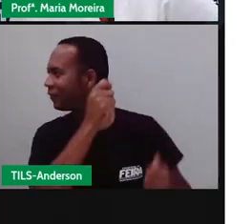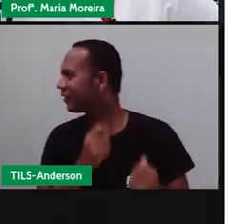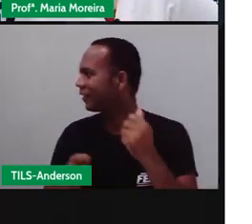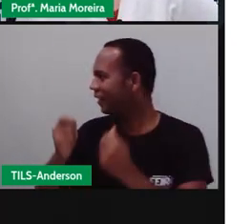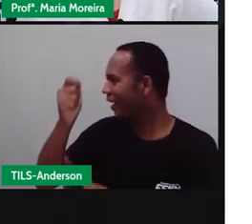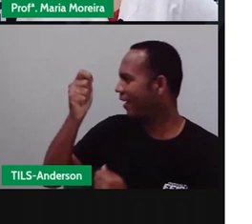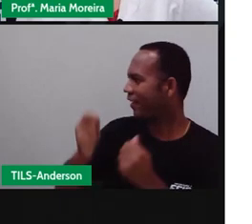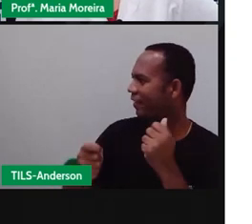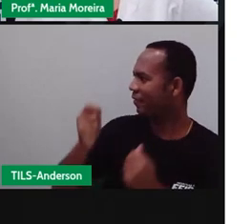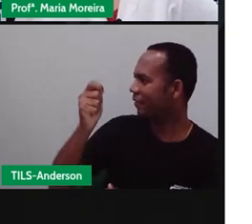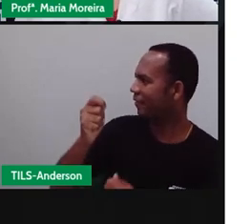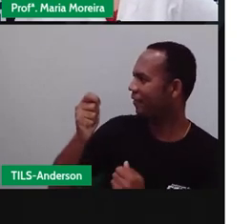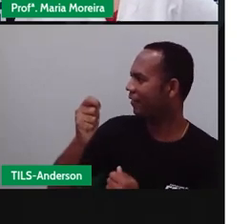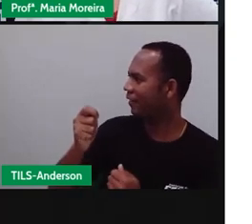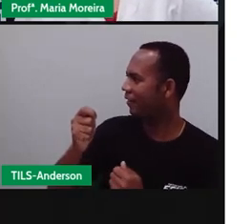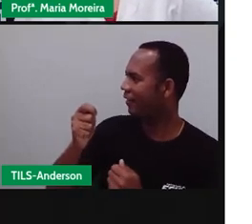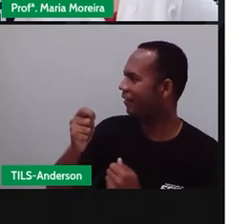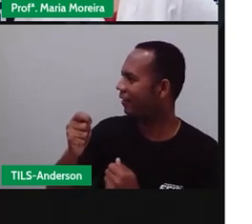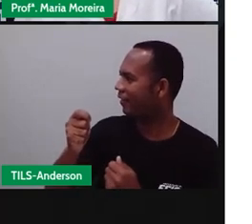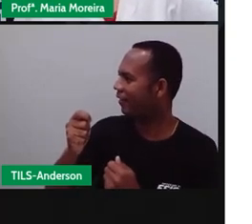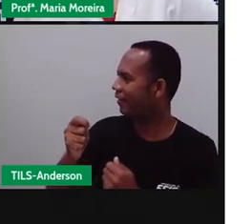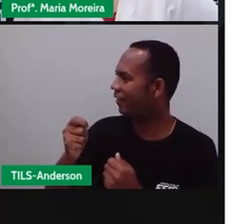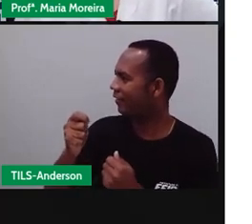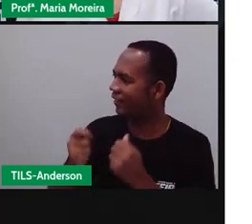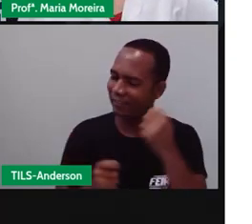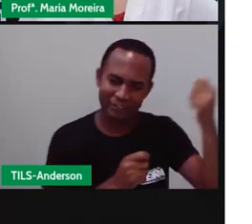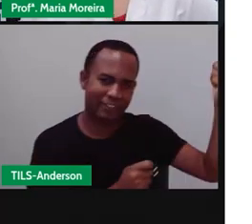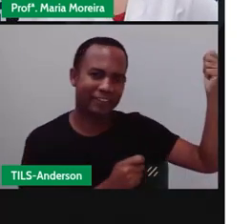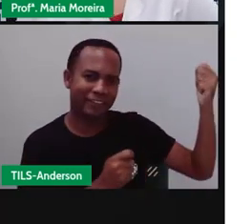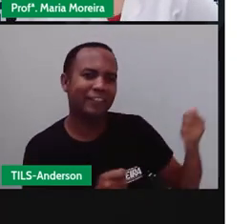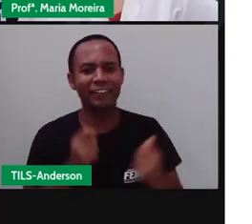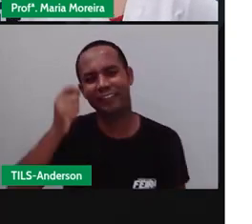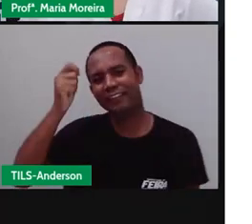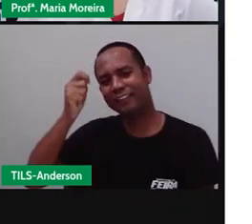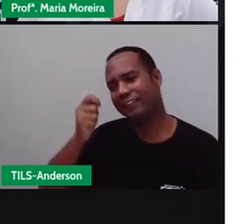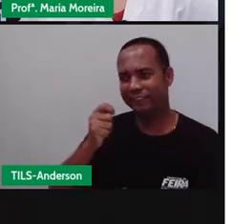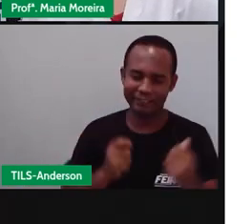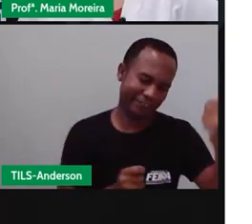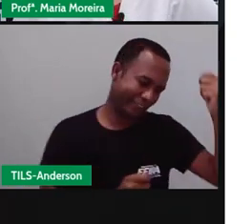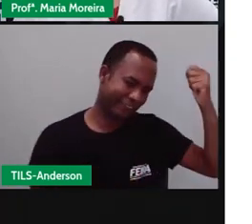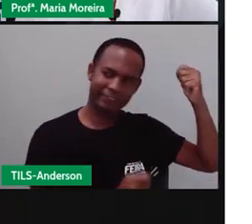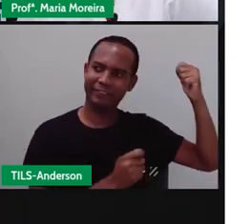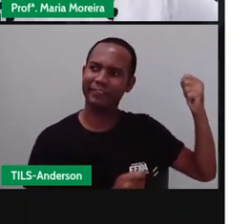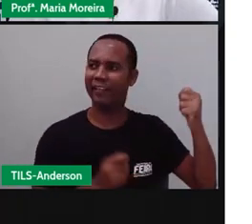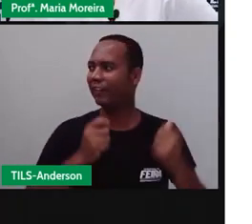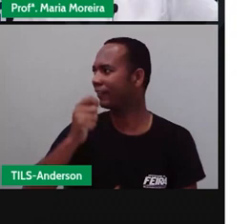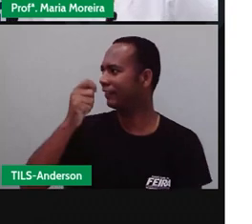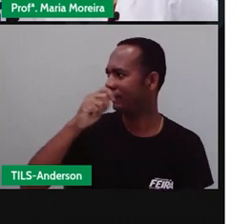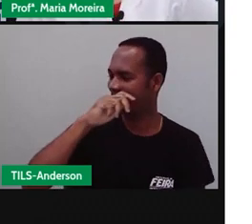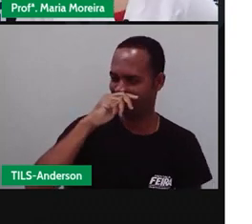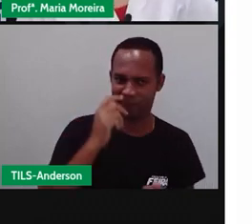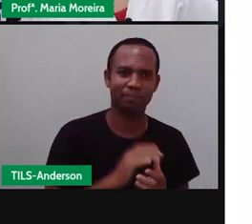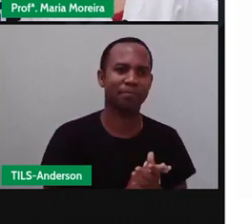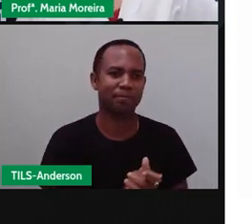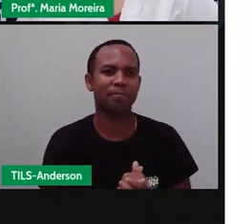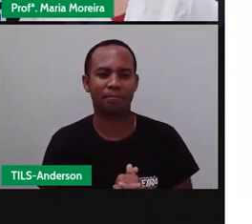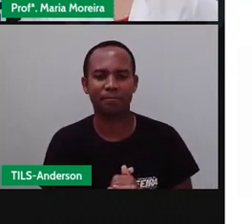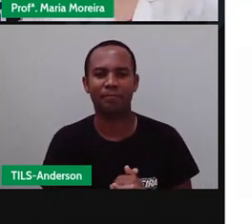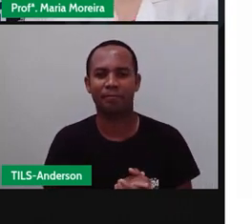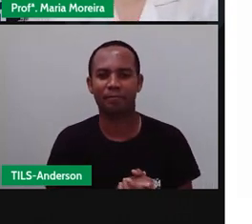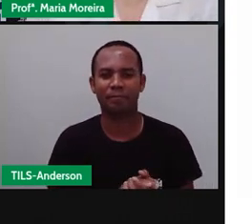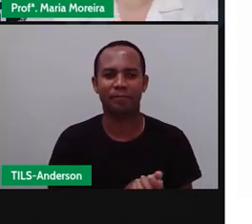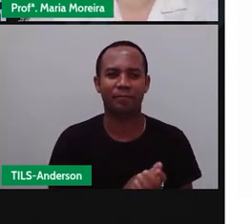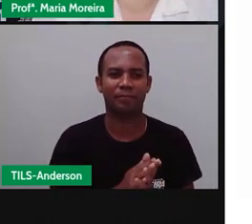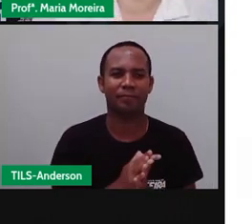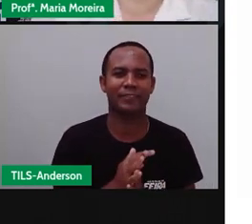O frevo é o quê? Vem a cobra, vem a rã, vem a nananana, agia, nananana, nananana, para fazer nananana, a gente